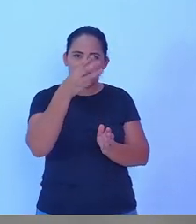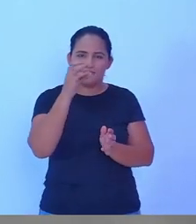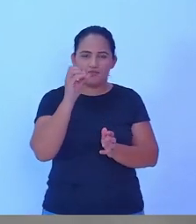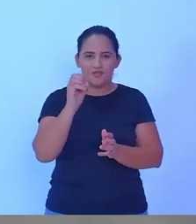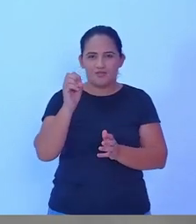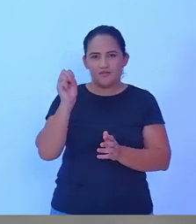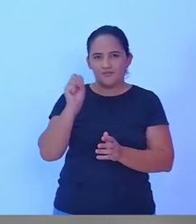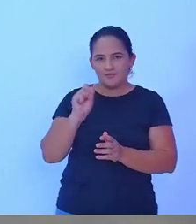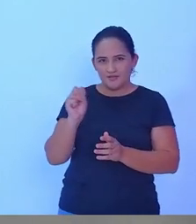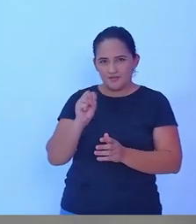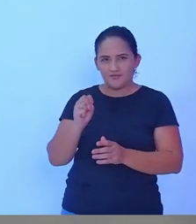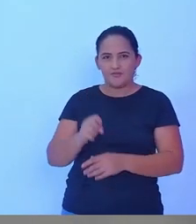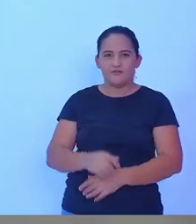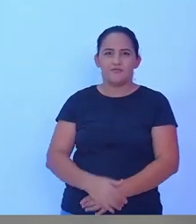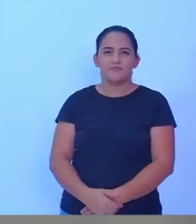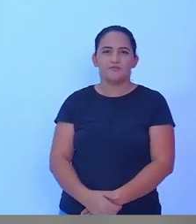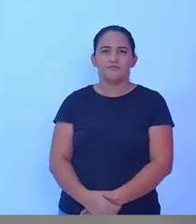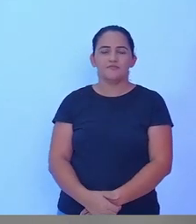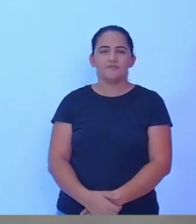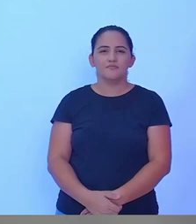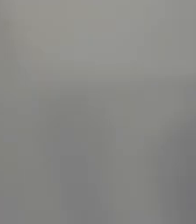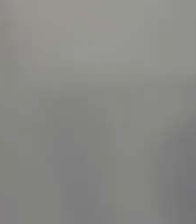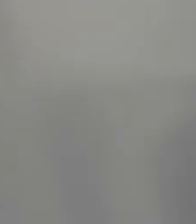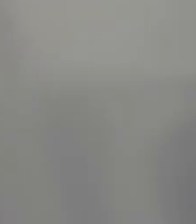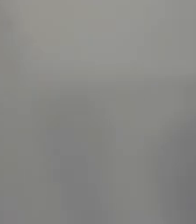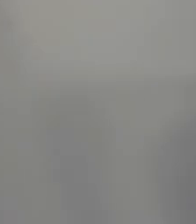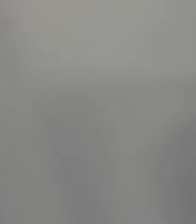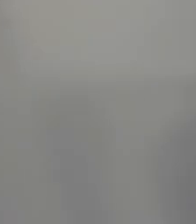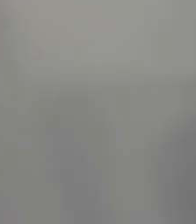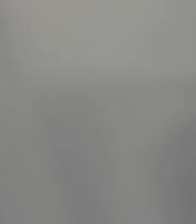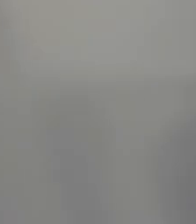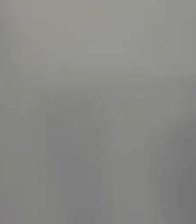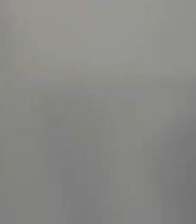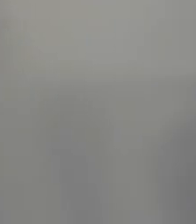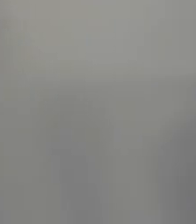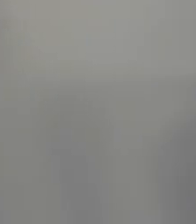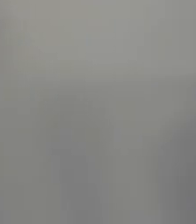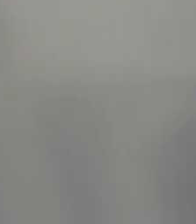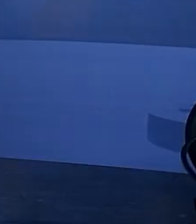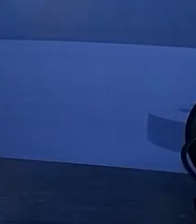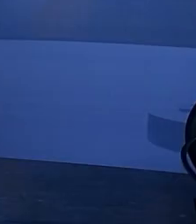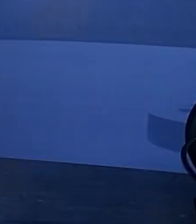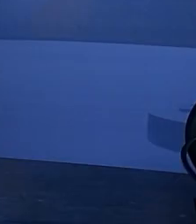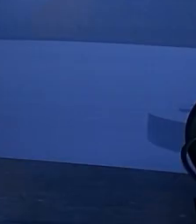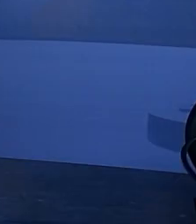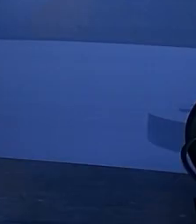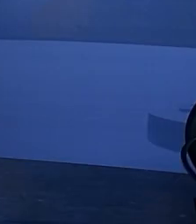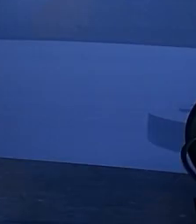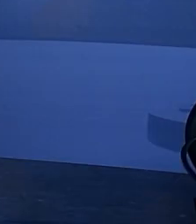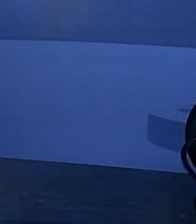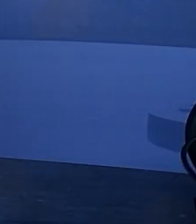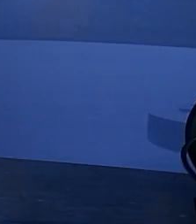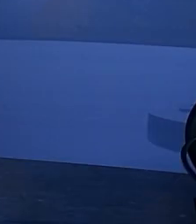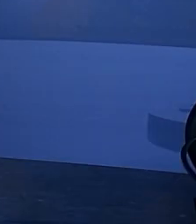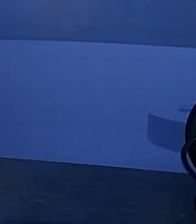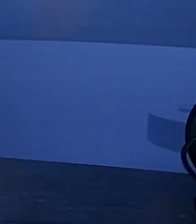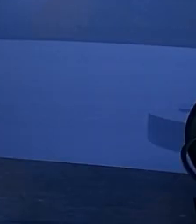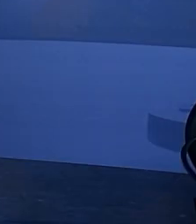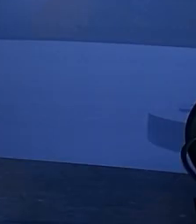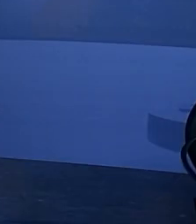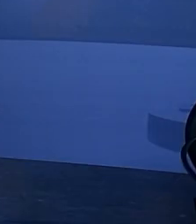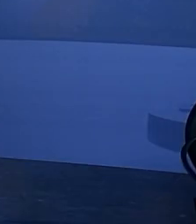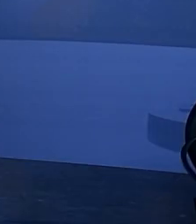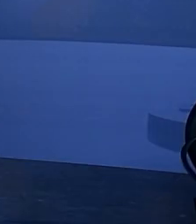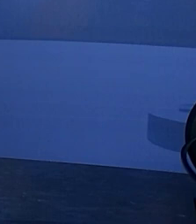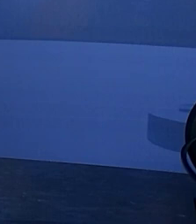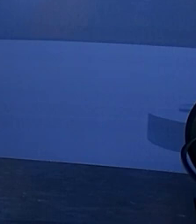Lucindo Sotelli. Agora. Sr. Lucindo, sabedores da situação do nosso